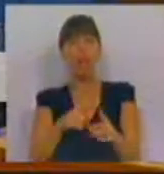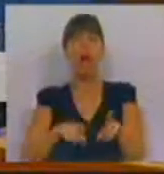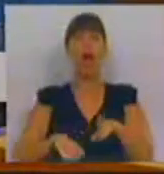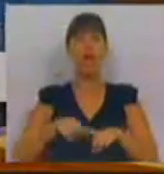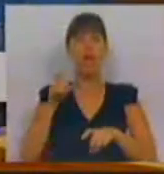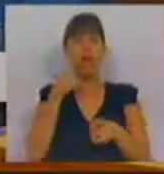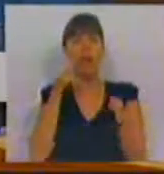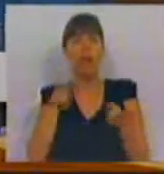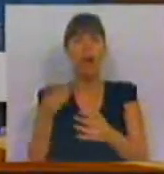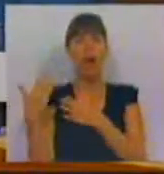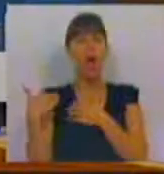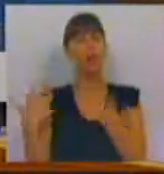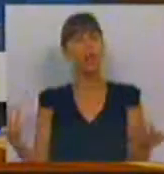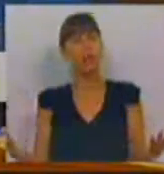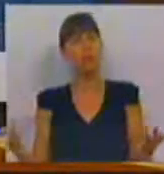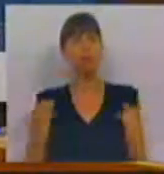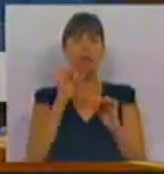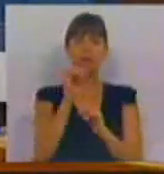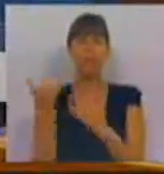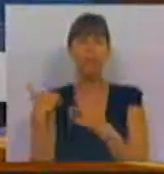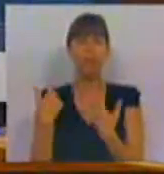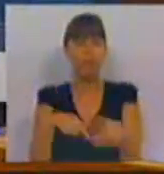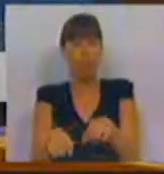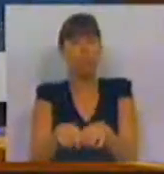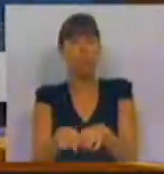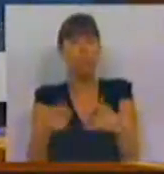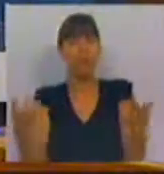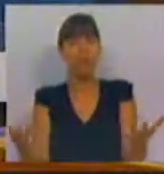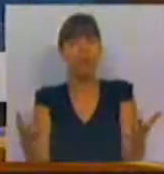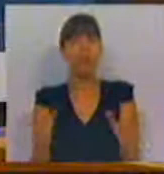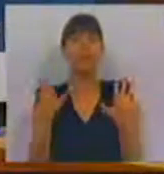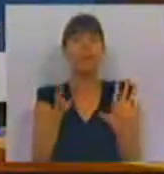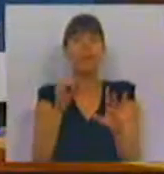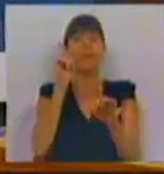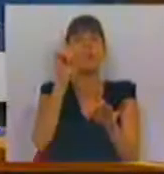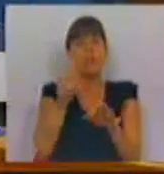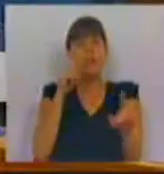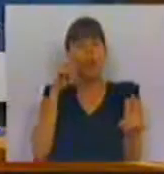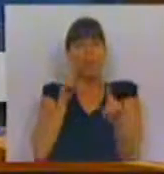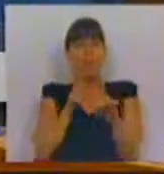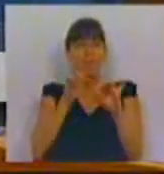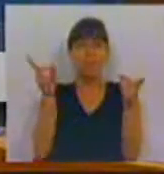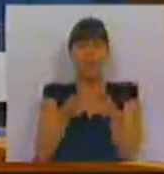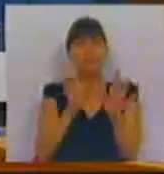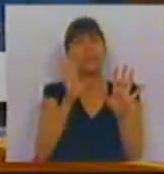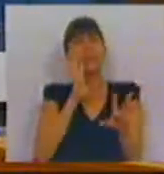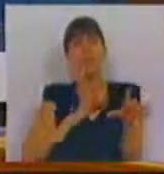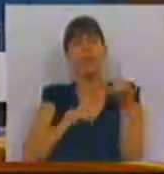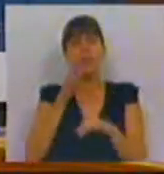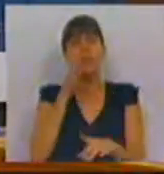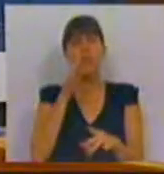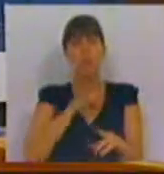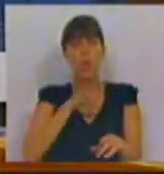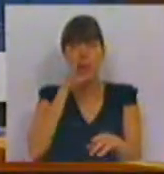foge novamente às suas responsabilidades, que são as suas responsabilidades políticas. E fala que também tem uma visão sistémica. Será, Sra. Deputada,